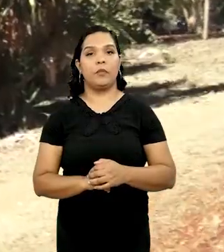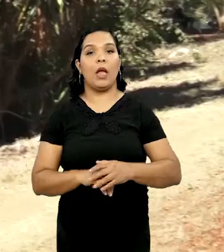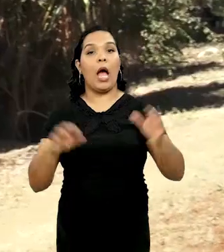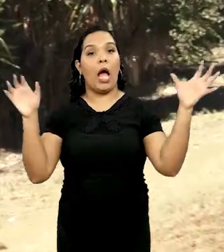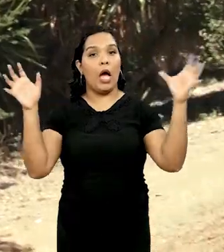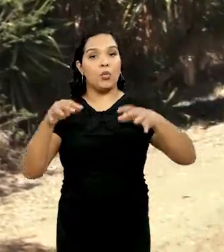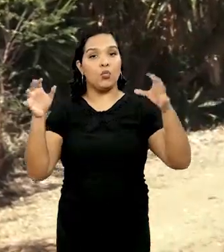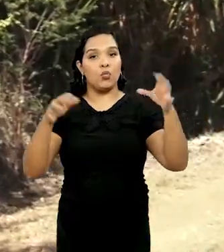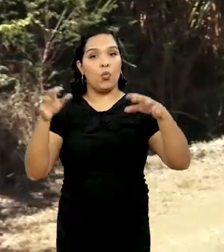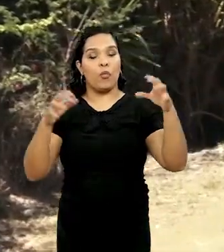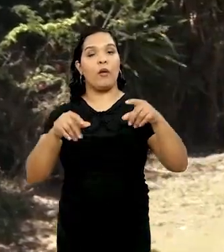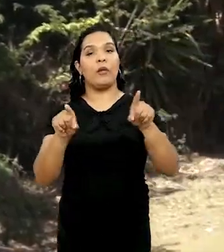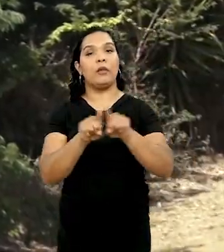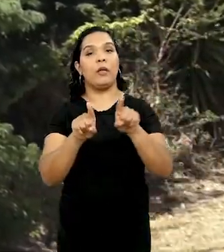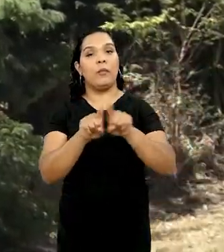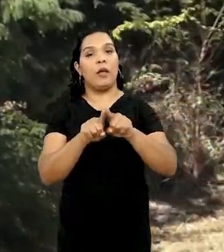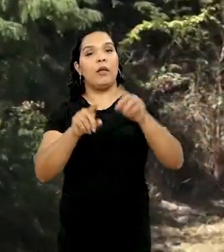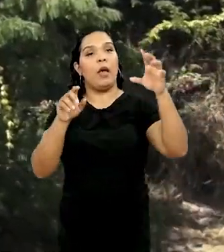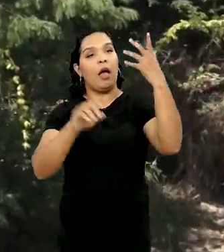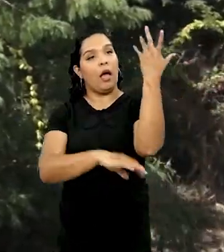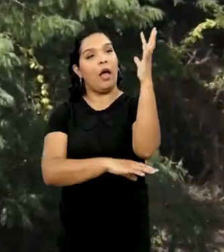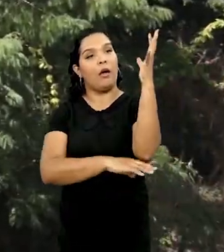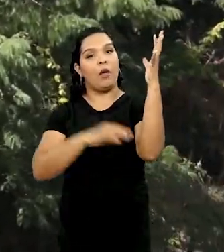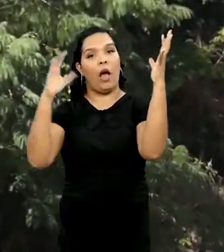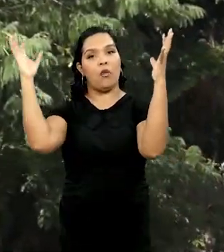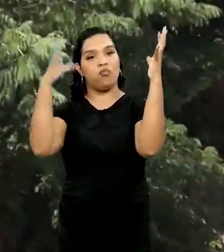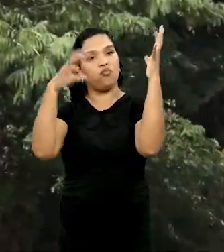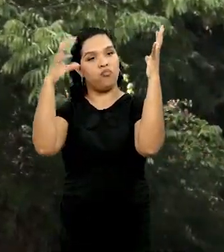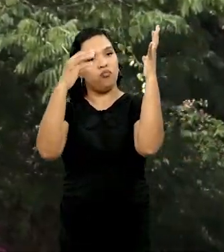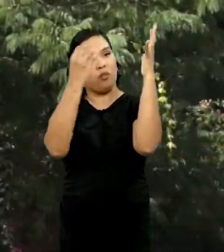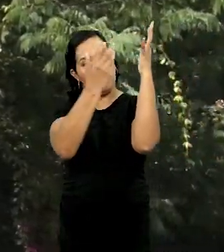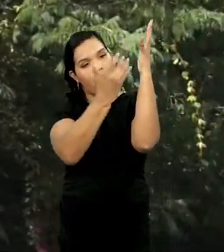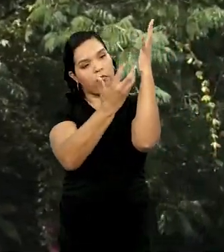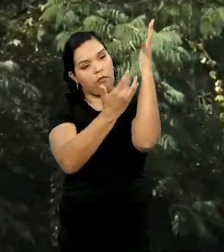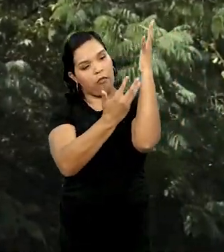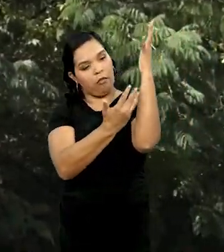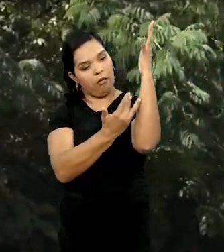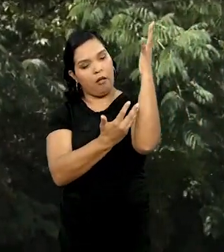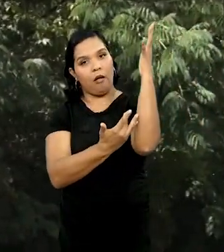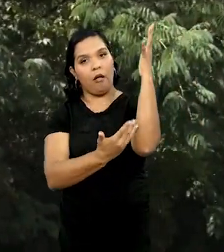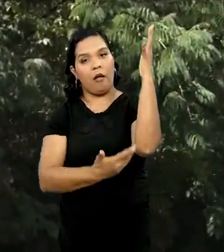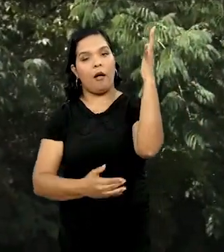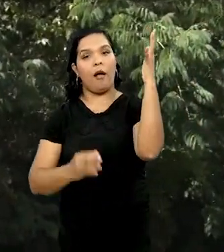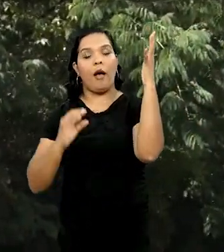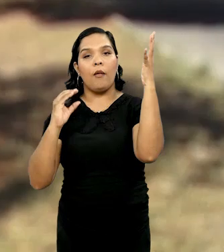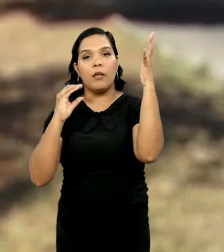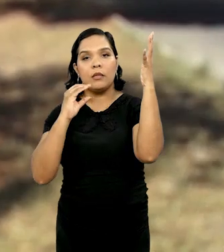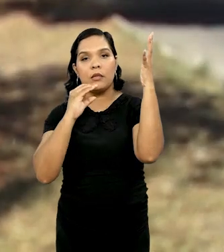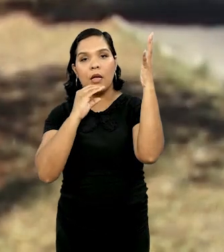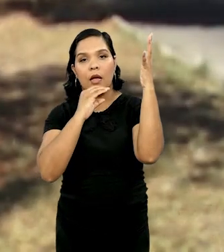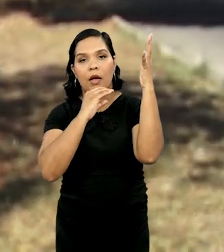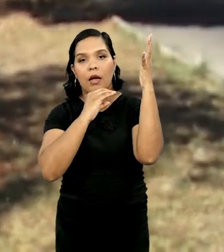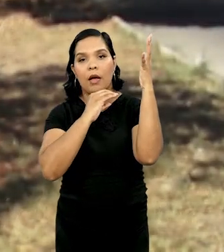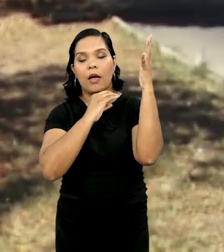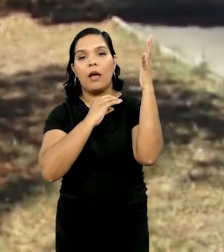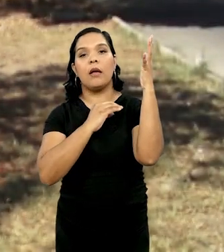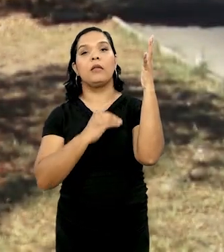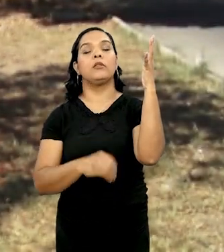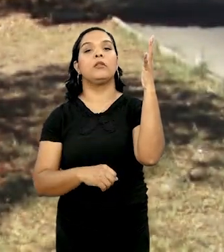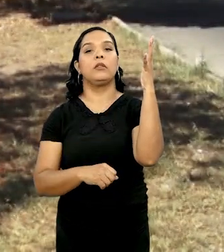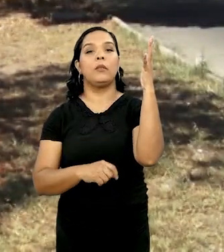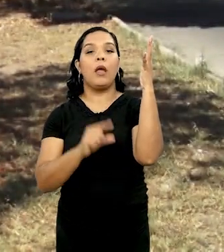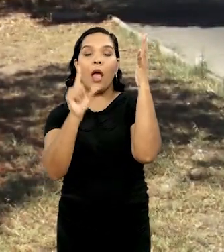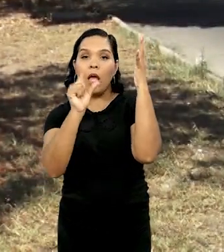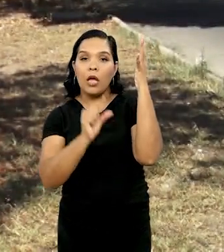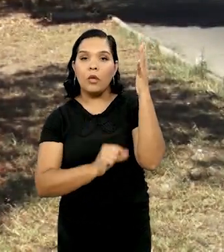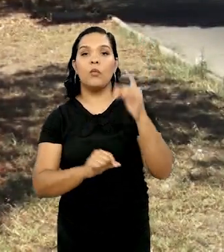água, chuva, né? Quando bate na copa da árvore, ela escorre pelo tronco na velocidade mais baixa. Isso facilita a infiltração